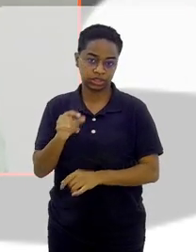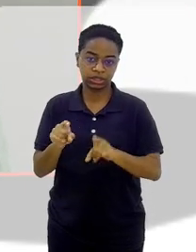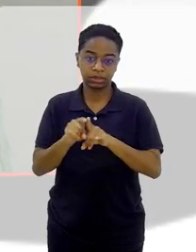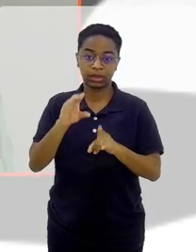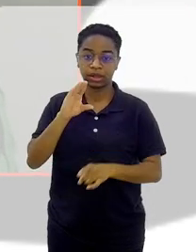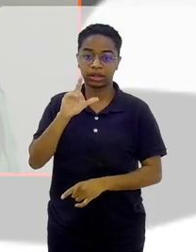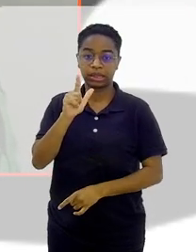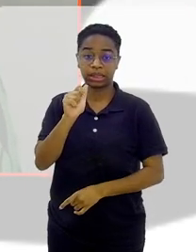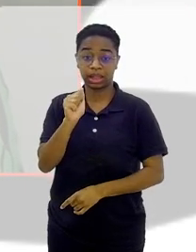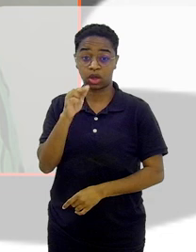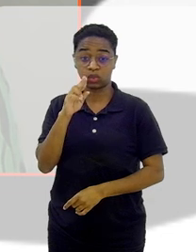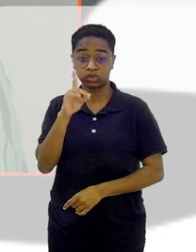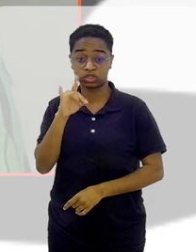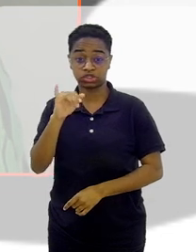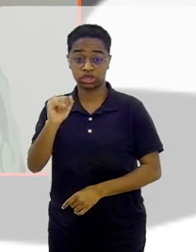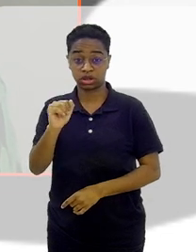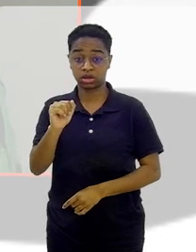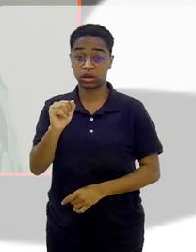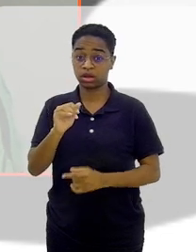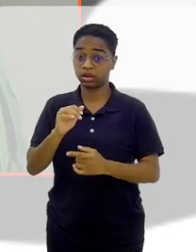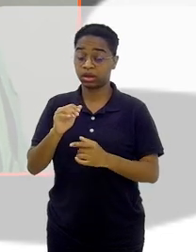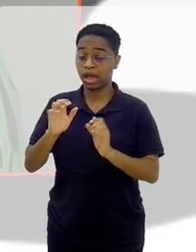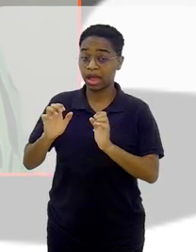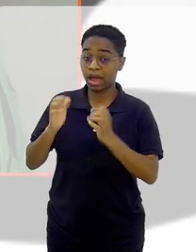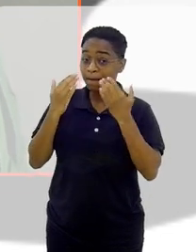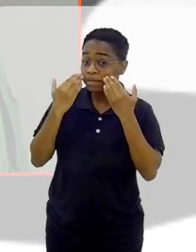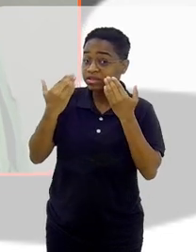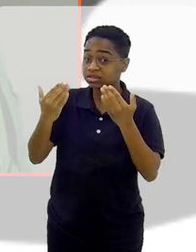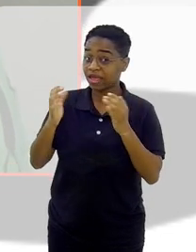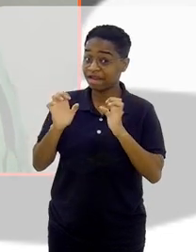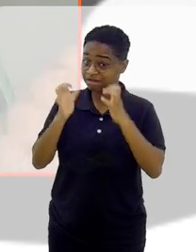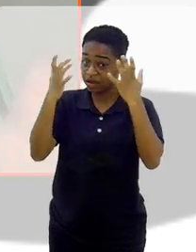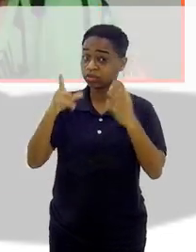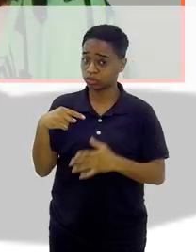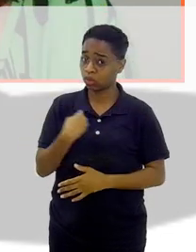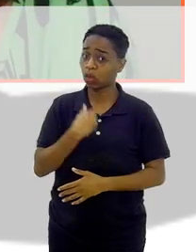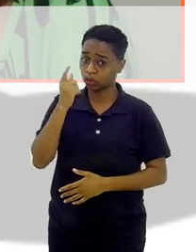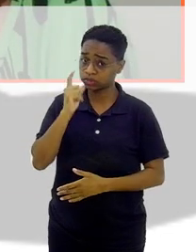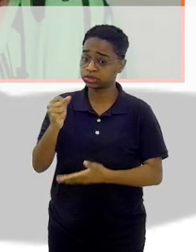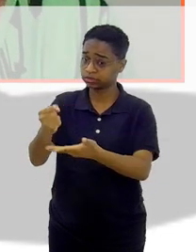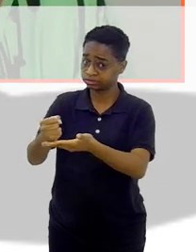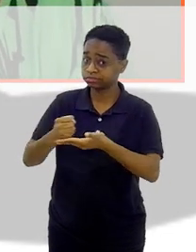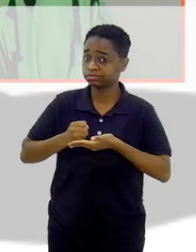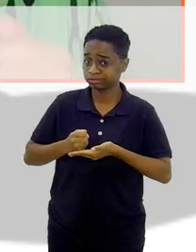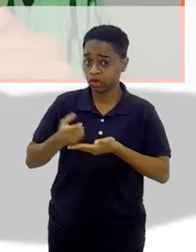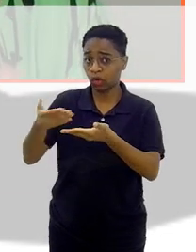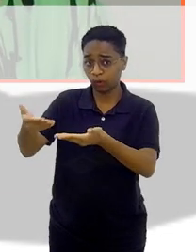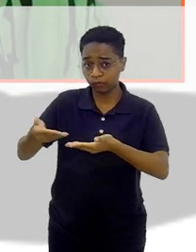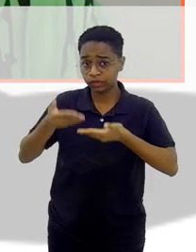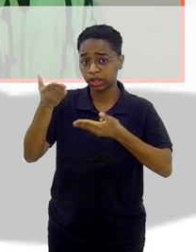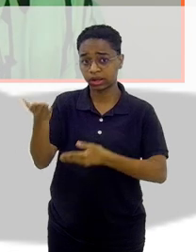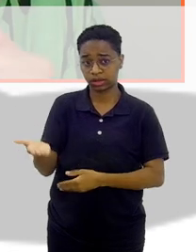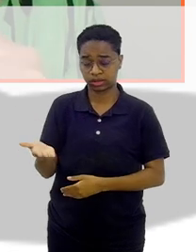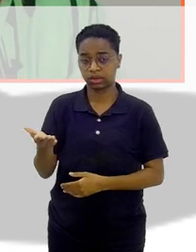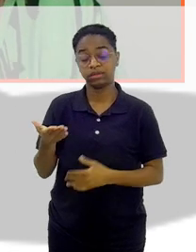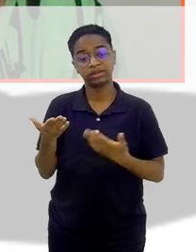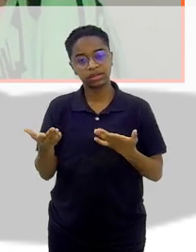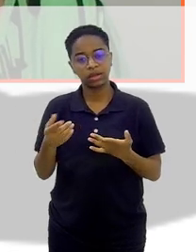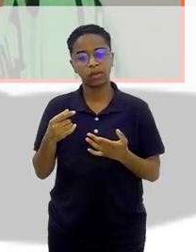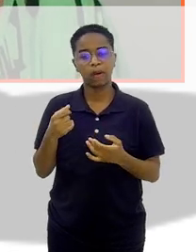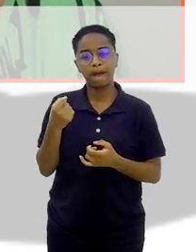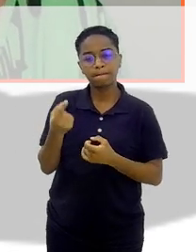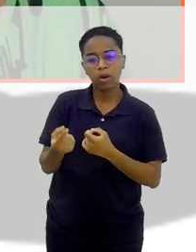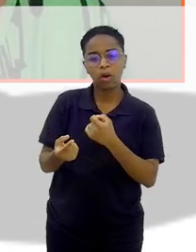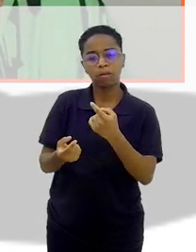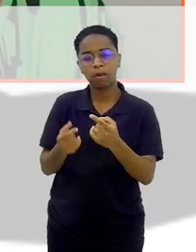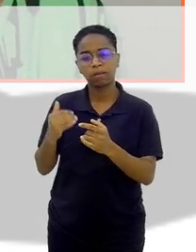Cataldi apresentando um evento. Conseguimos, trouxemos a Cláudia. Então, a gente foi aos poucos